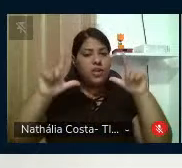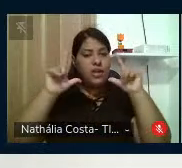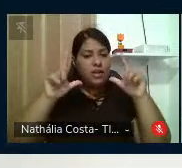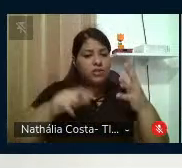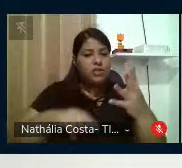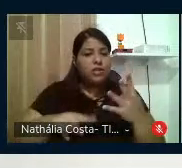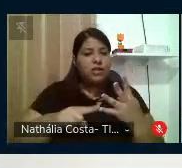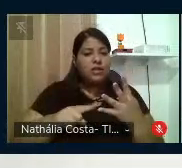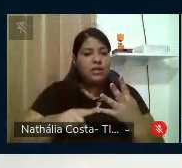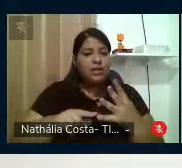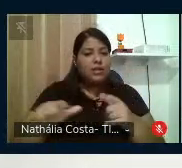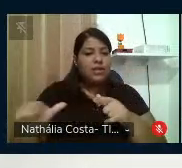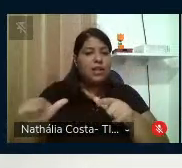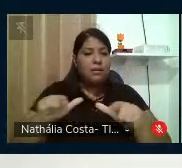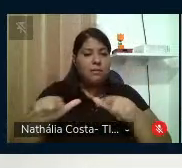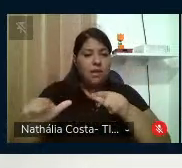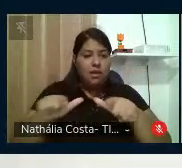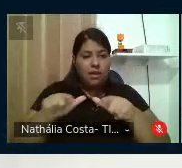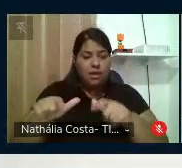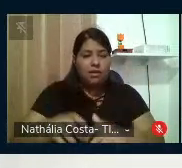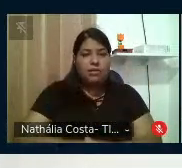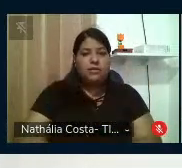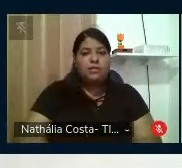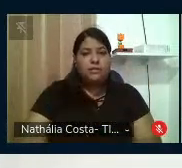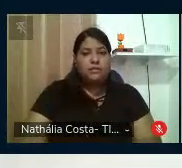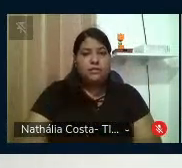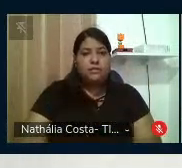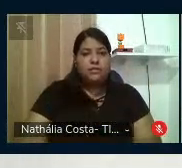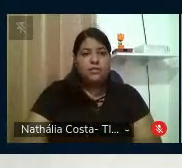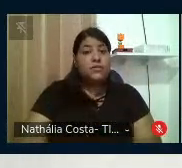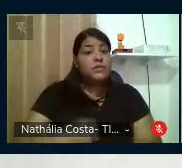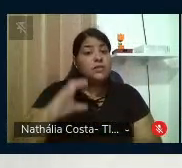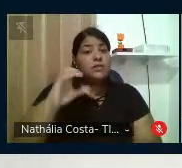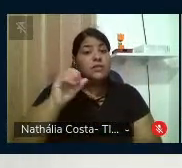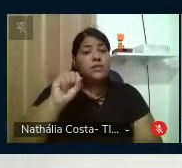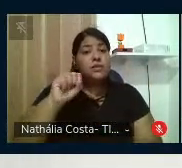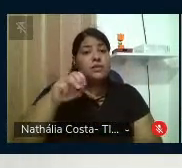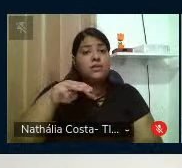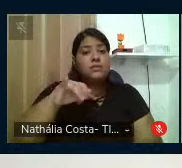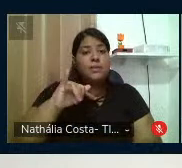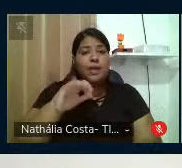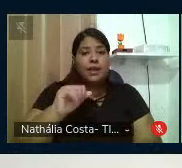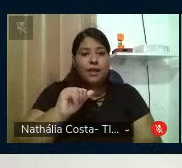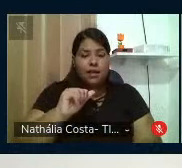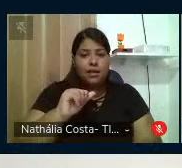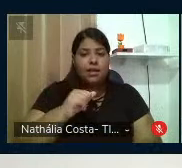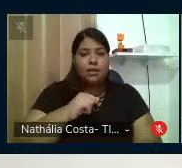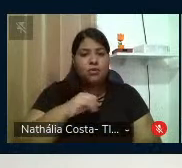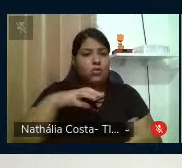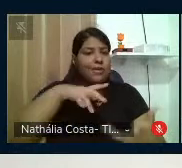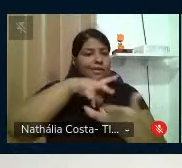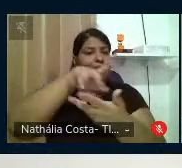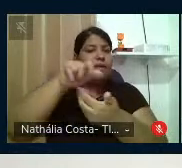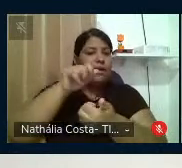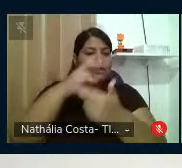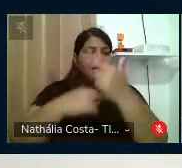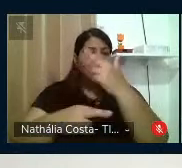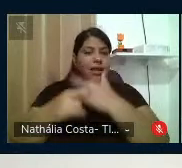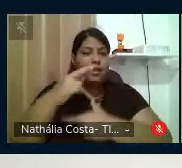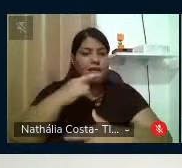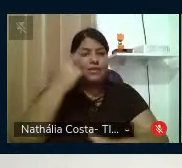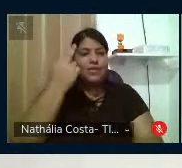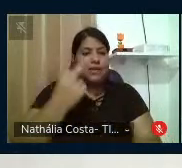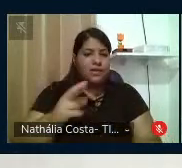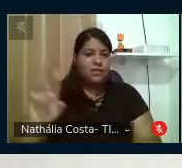a dimensão do trabalho, a dimensão cósmica, a dimensão de suas